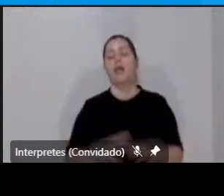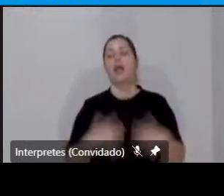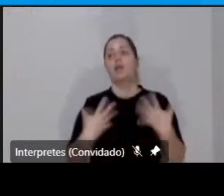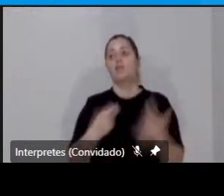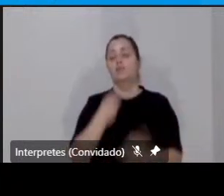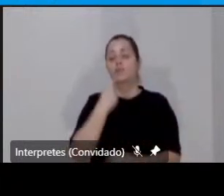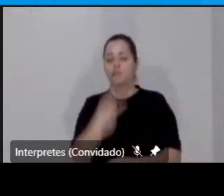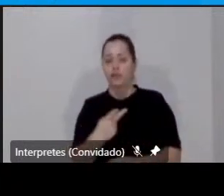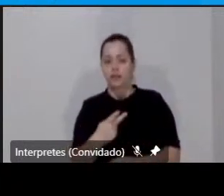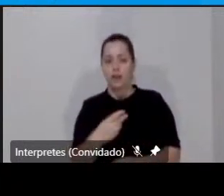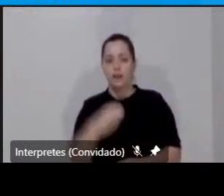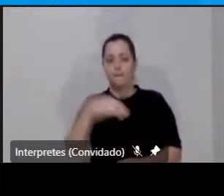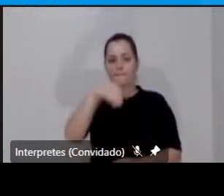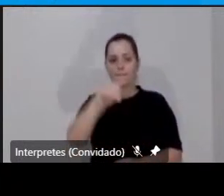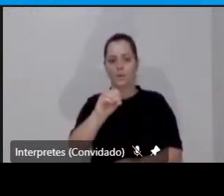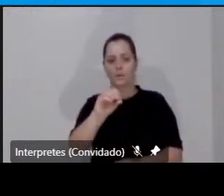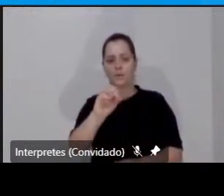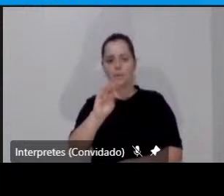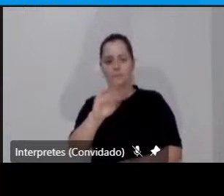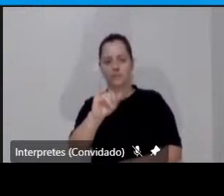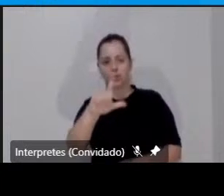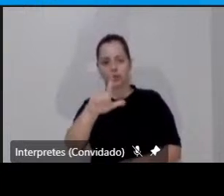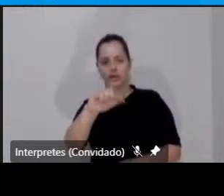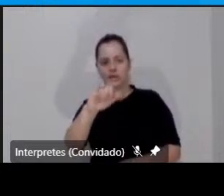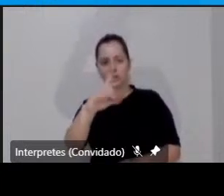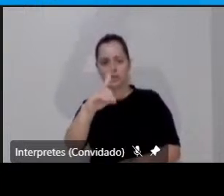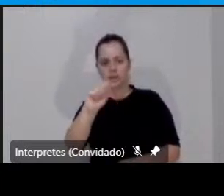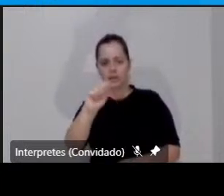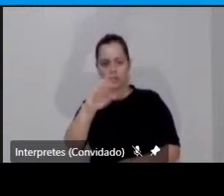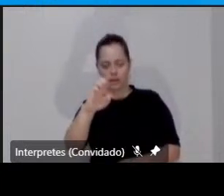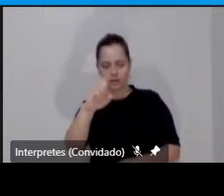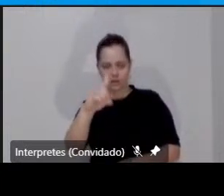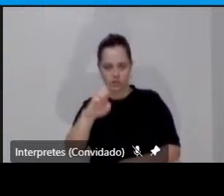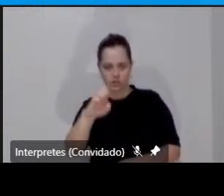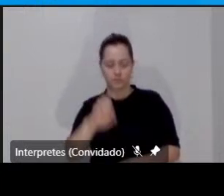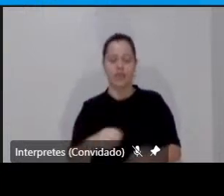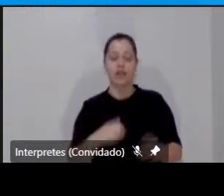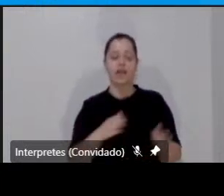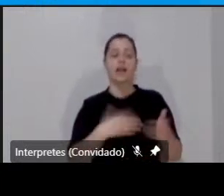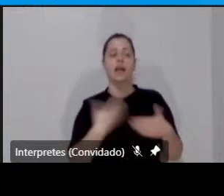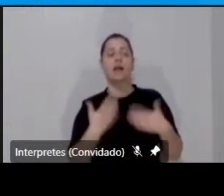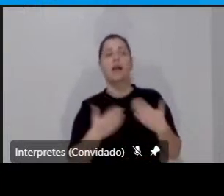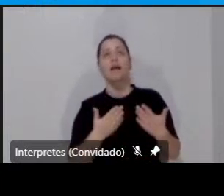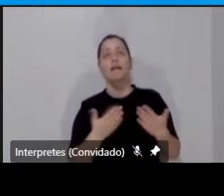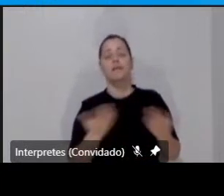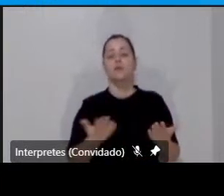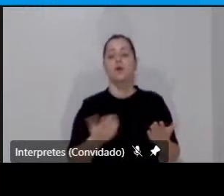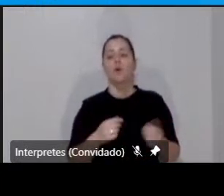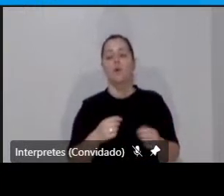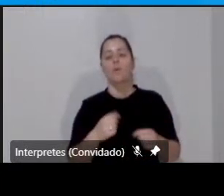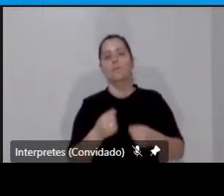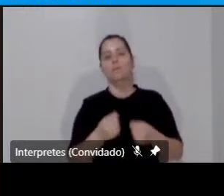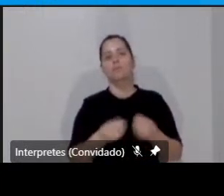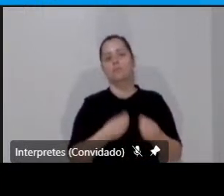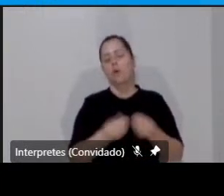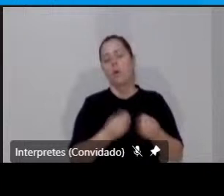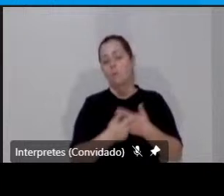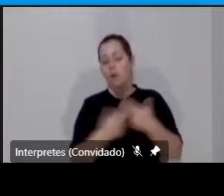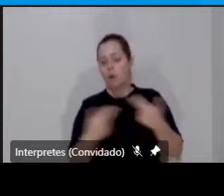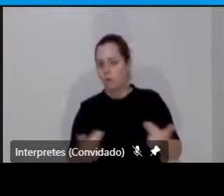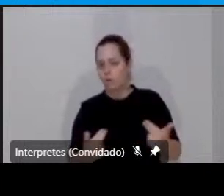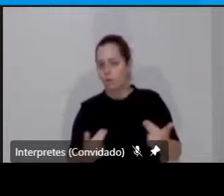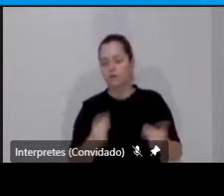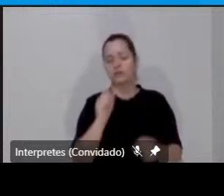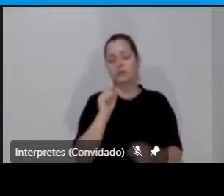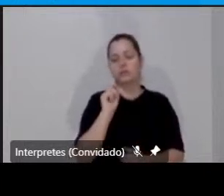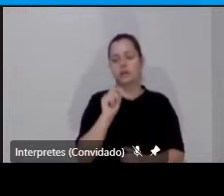mobilidade é um atributo, digamos, às pessoas, é quase que uma virtualidade, uma condição que